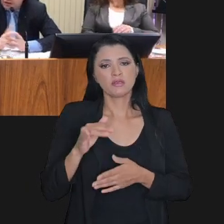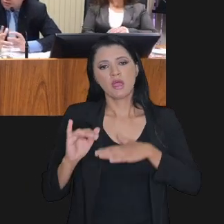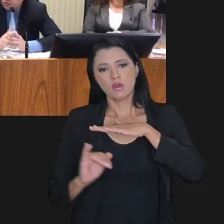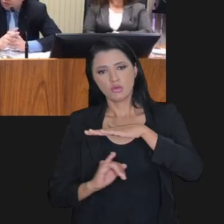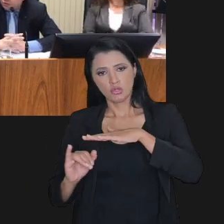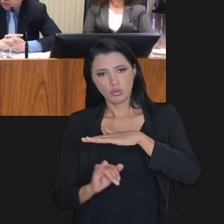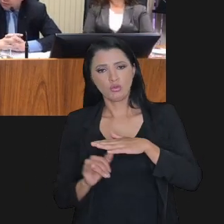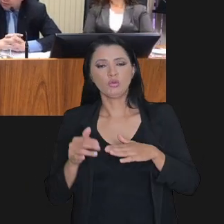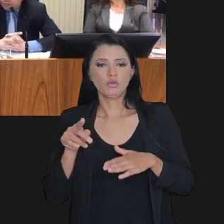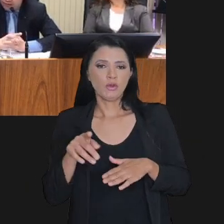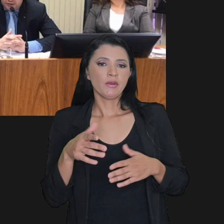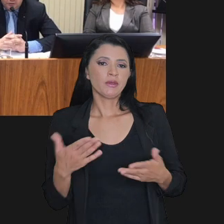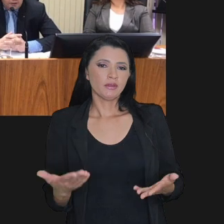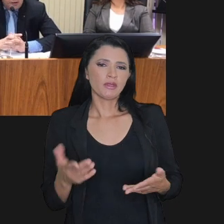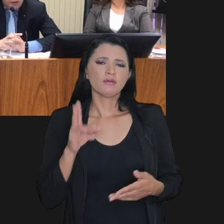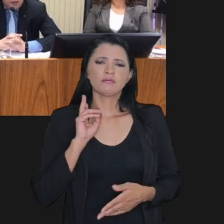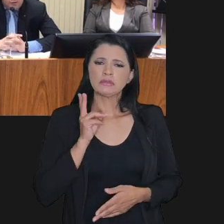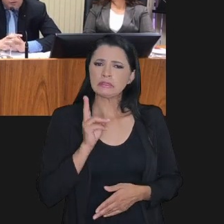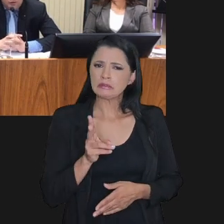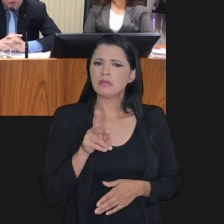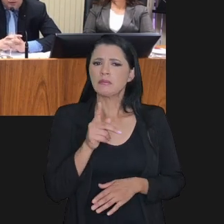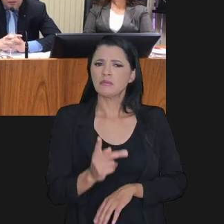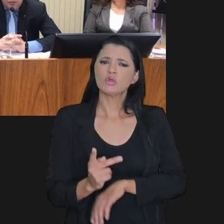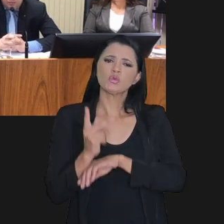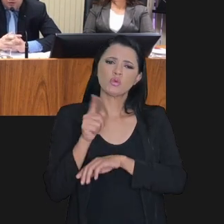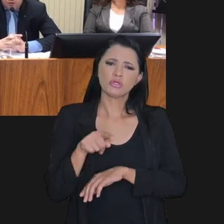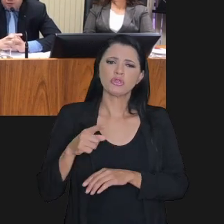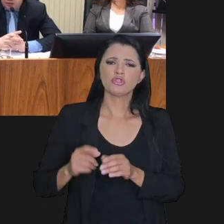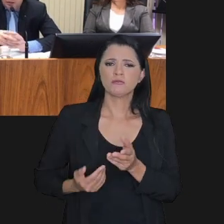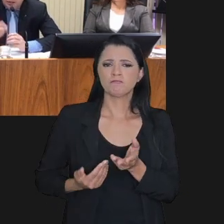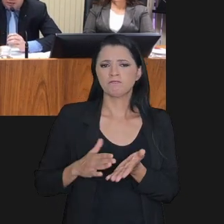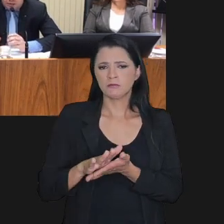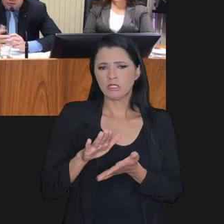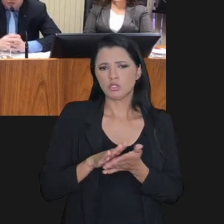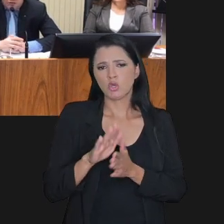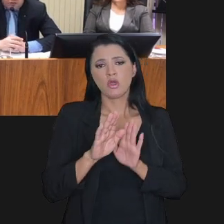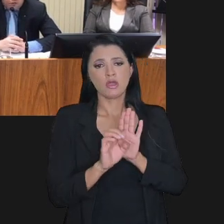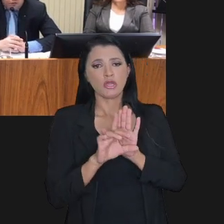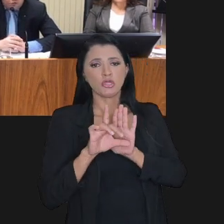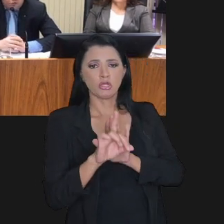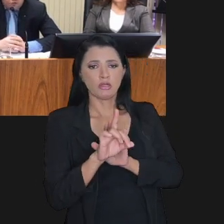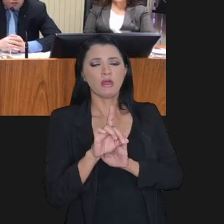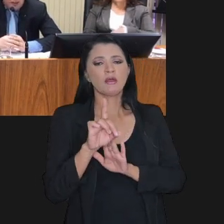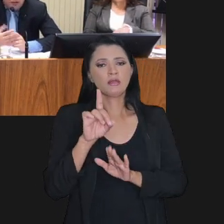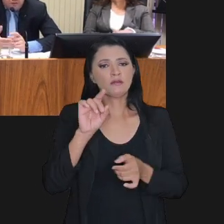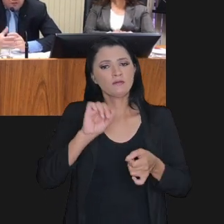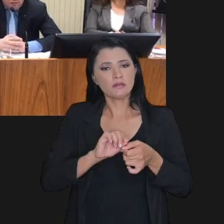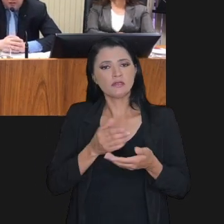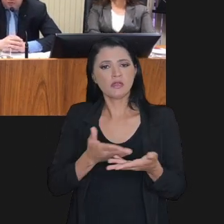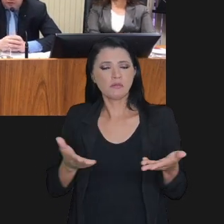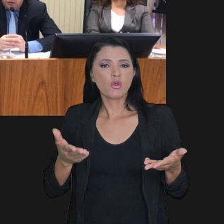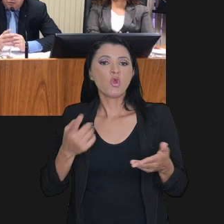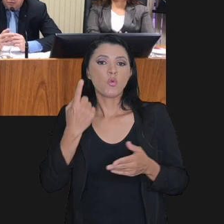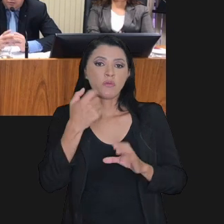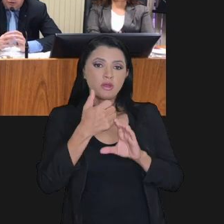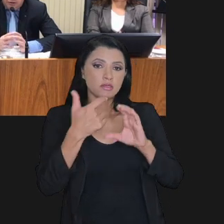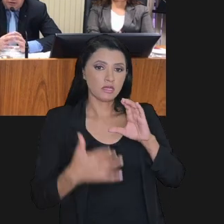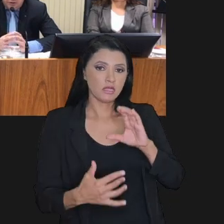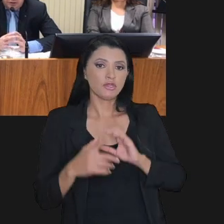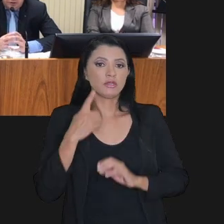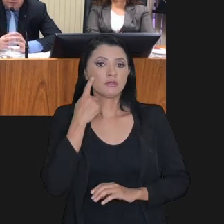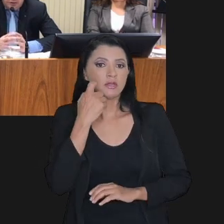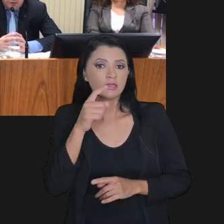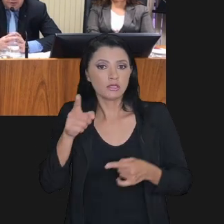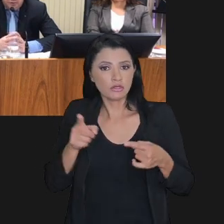começar o Instituto. Então, de acordo com receita de procuradoria, lançamos o edital conjunto e fizemos esse primeiro. Uma